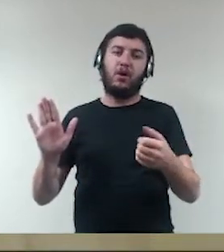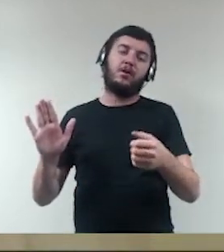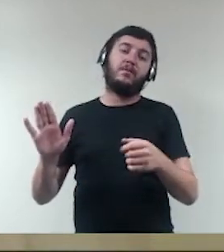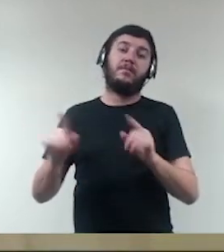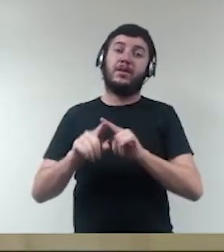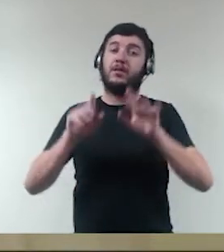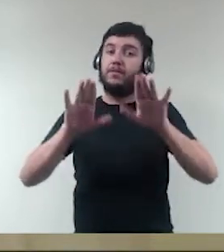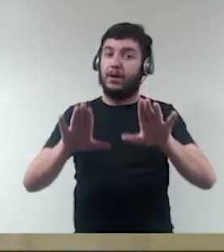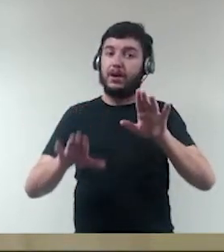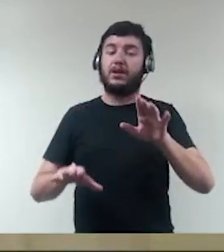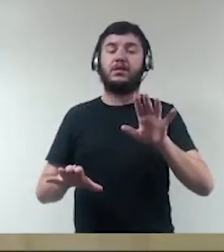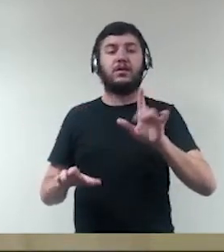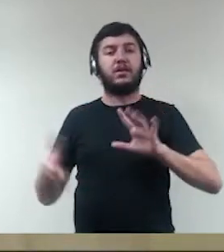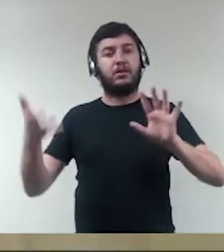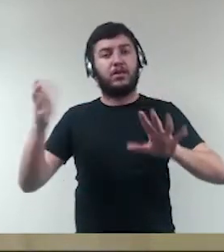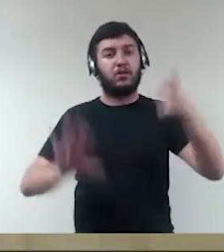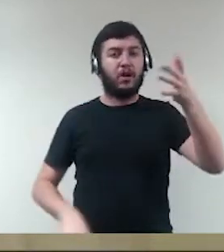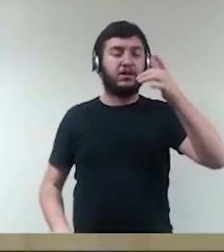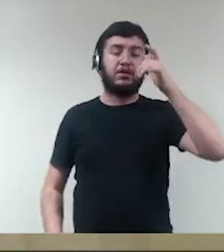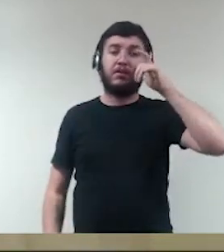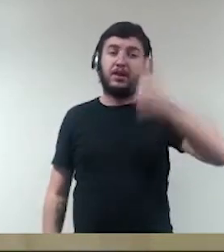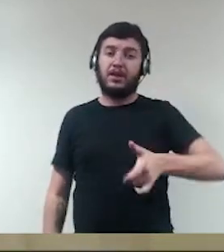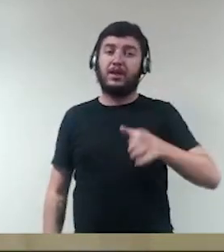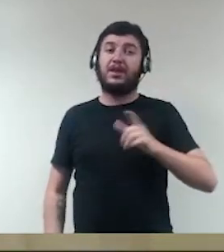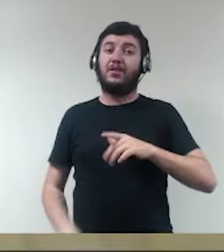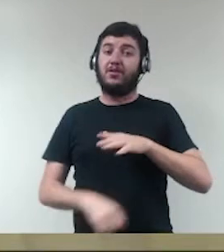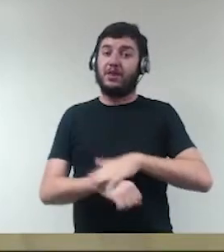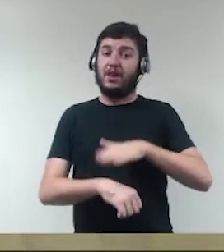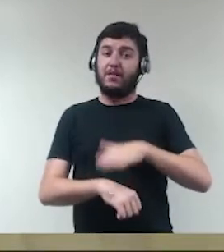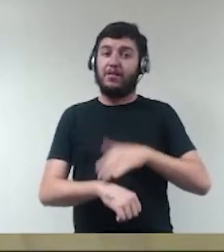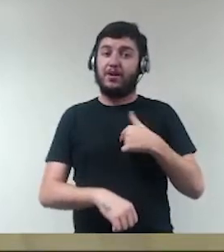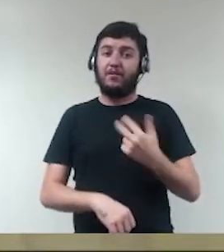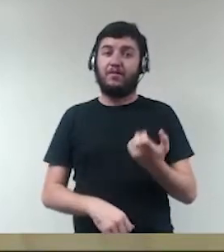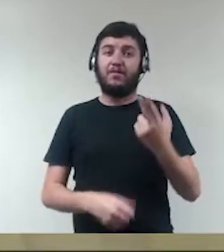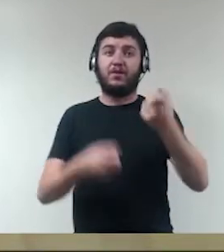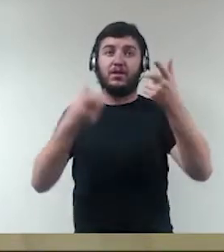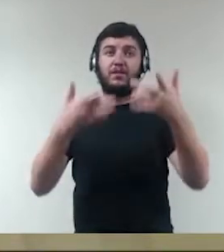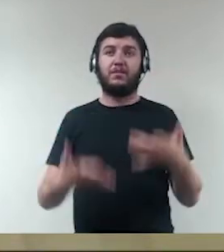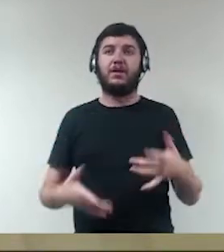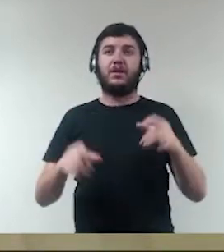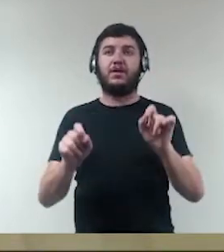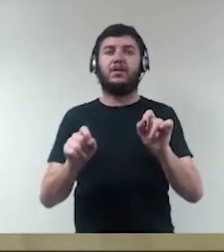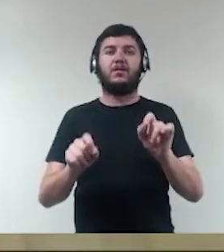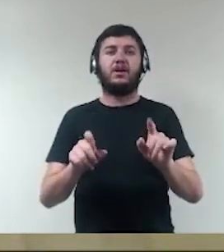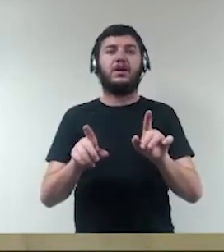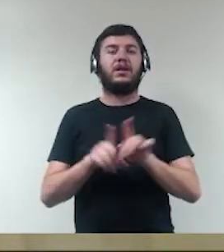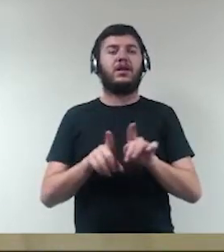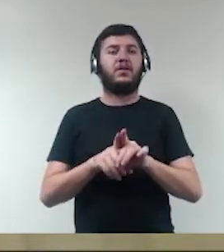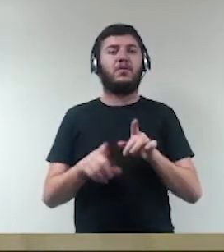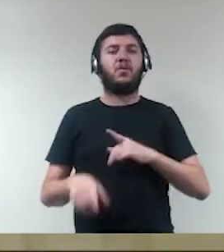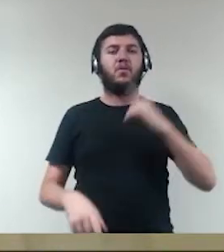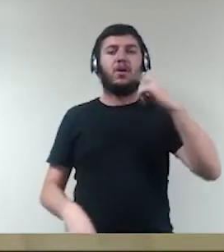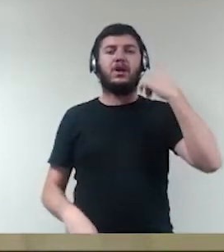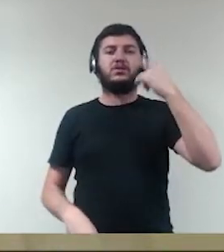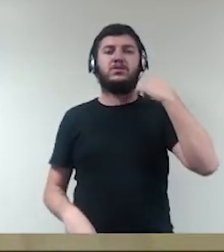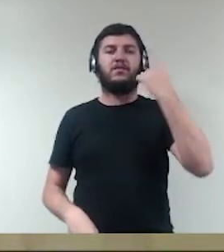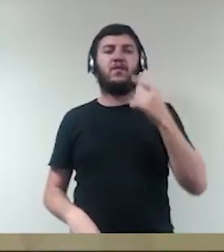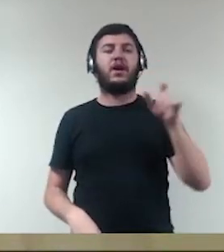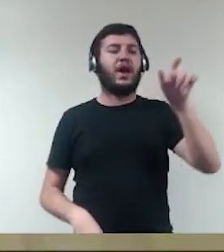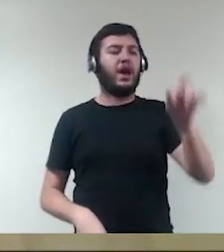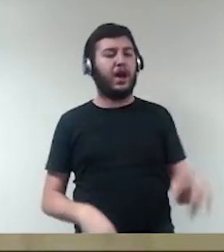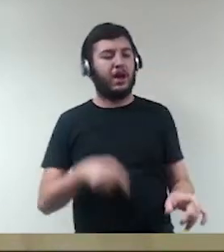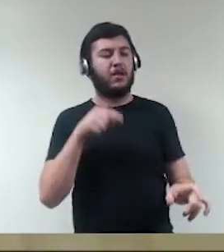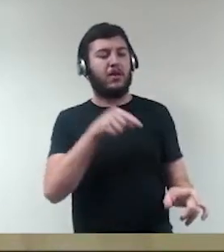uma situação interessante, se houver um tempo, eu comento a situação do advogado parecerista, né, enquanto agente